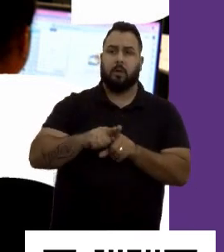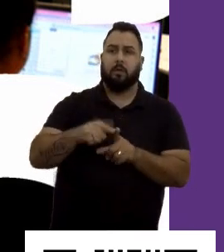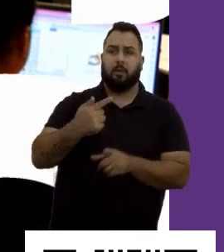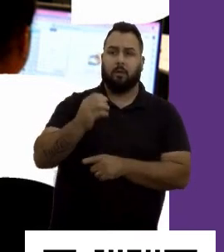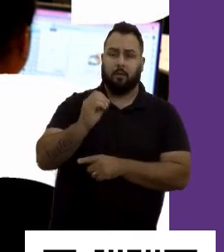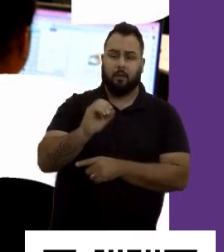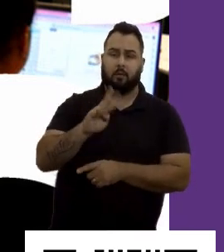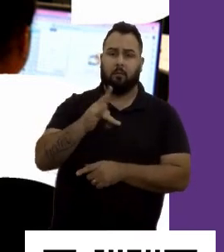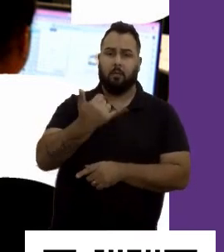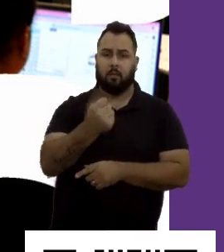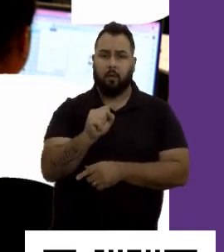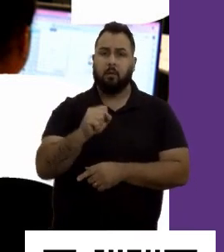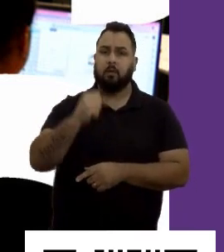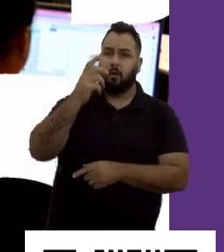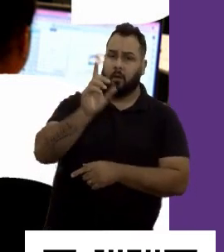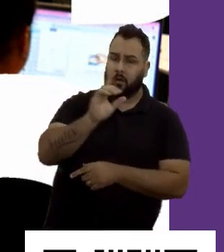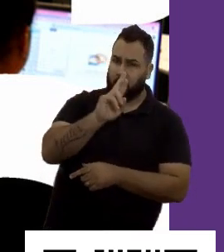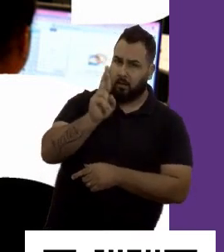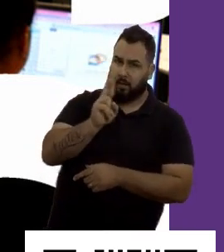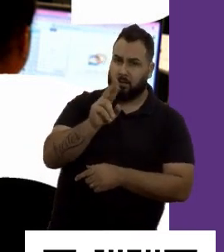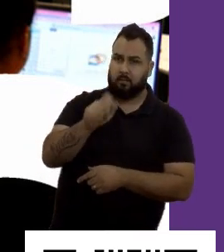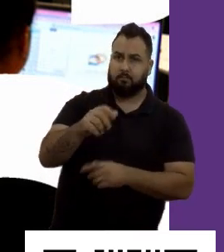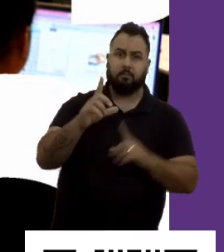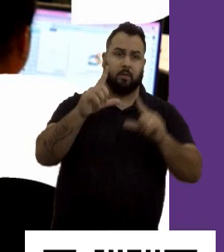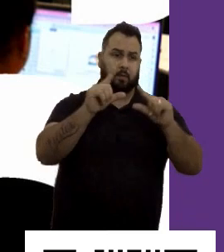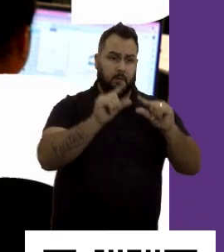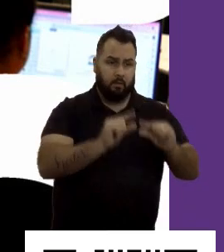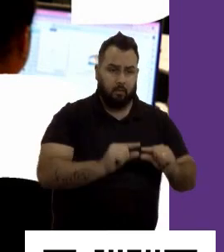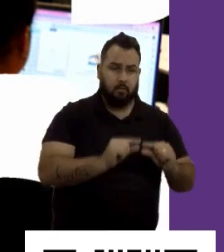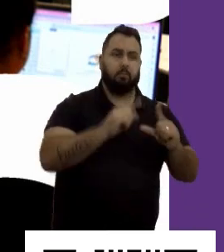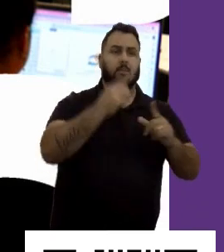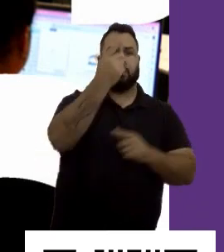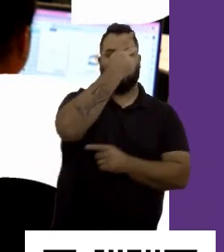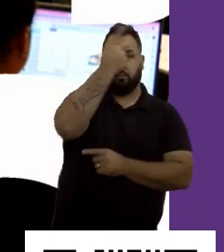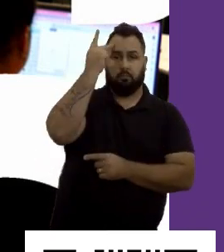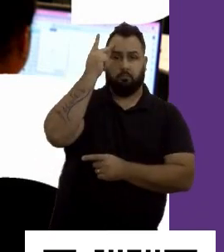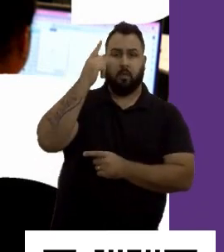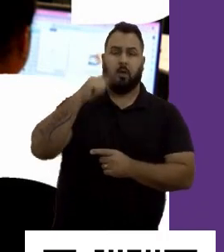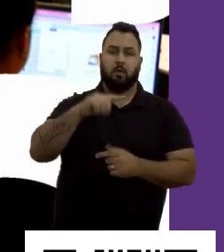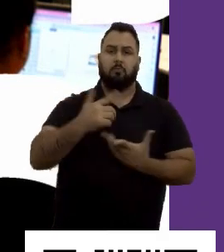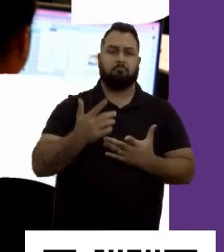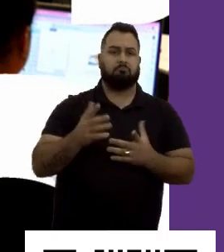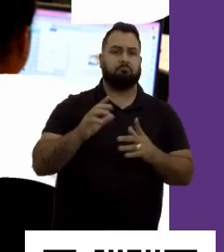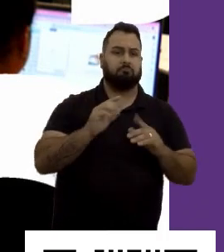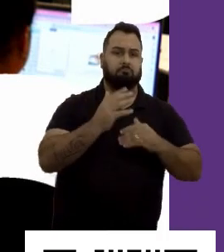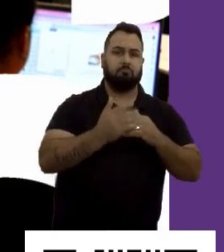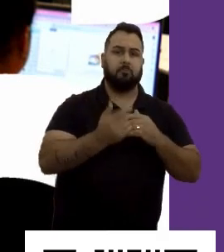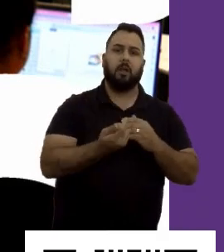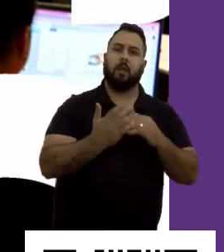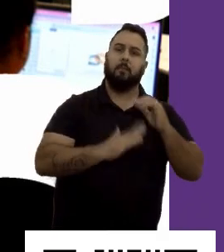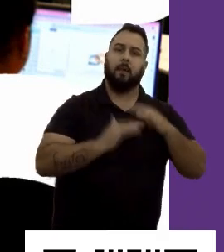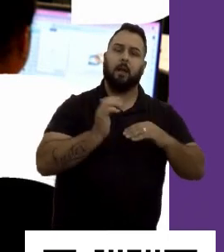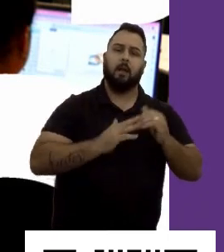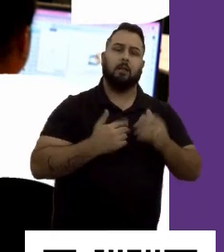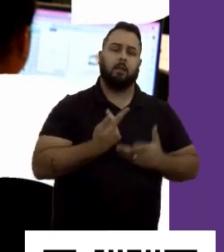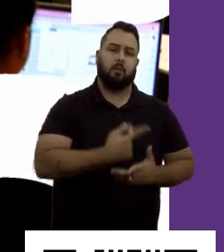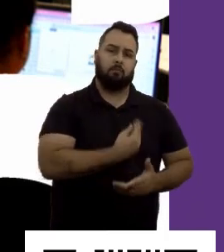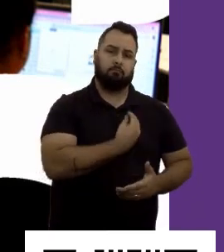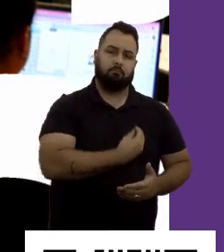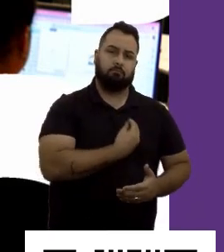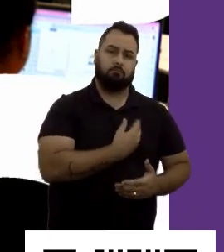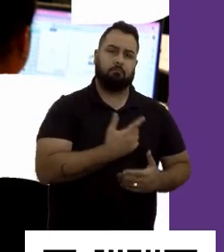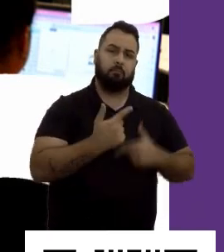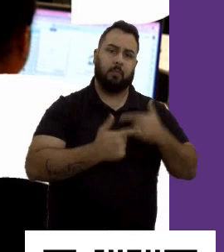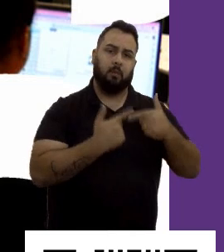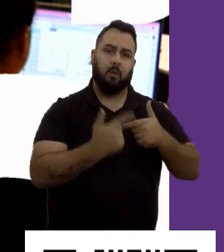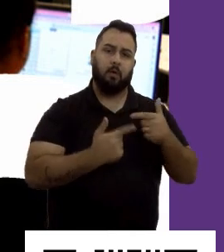redução de rotatividade, diminuição de mão de obra, né? Sabe-se que, no Brasil, nós temos um índice muito alto,